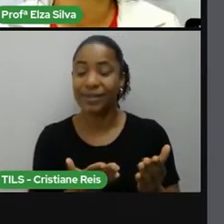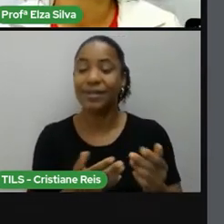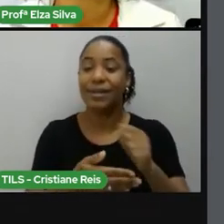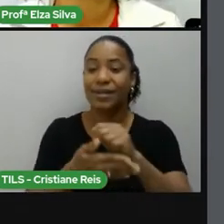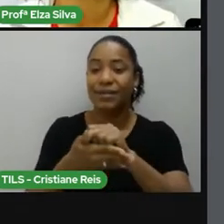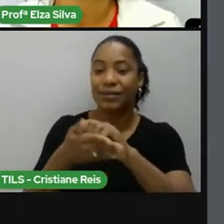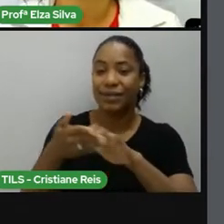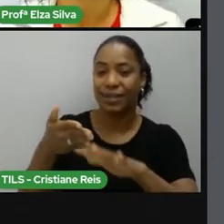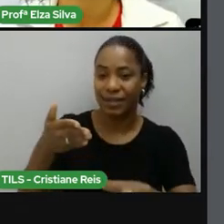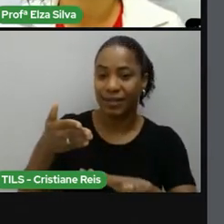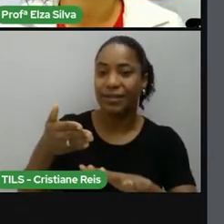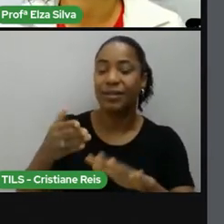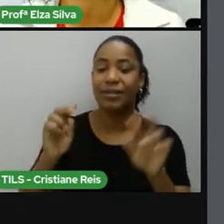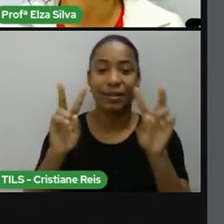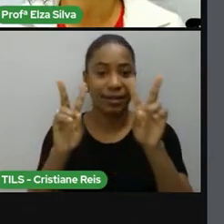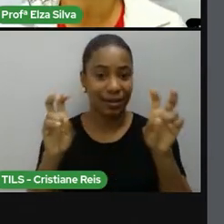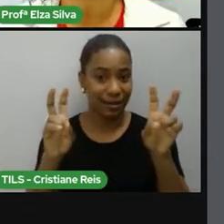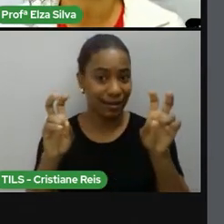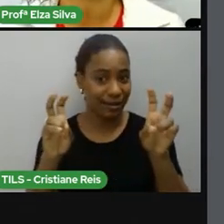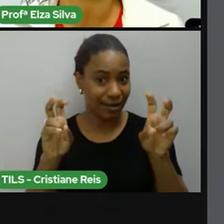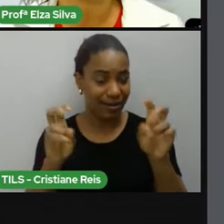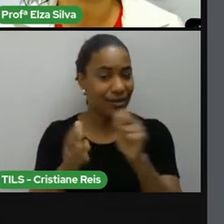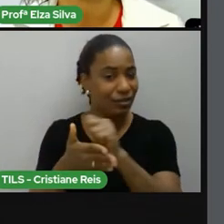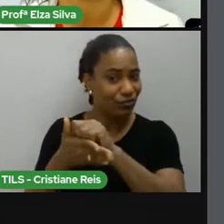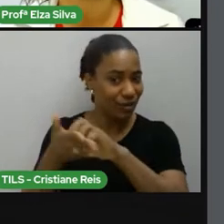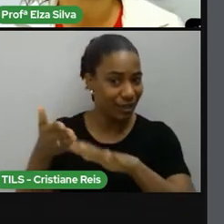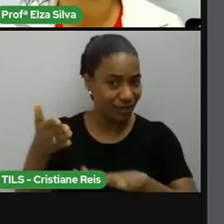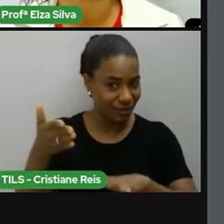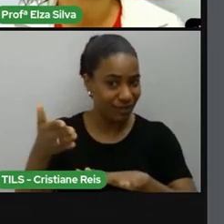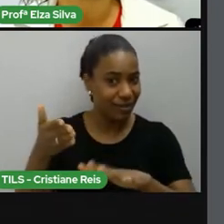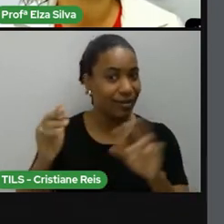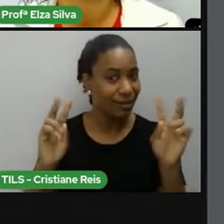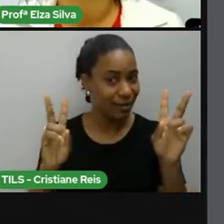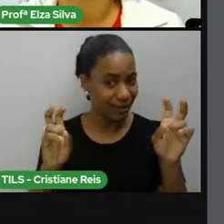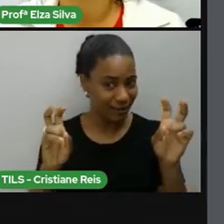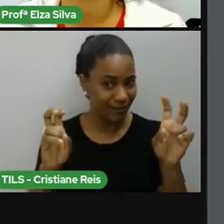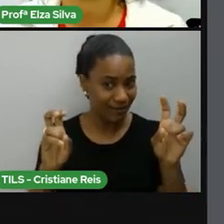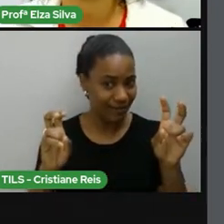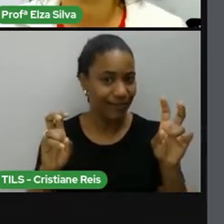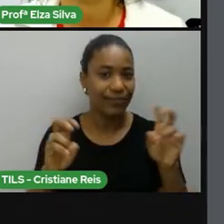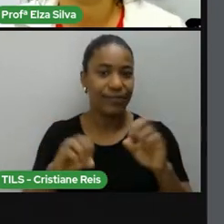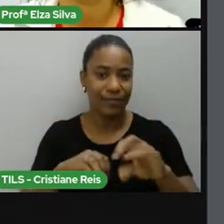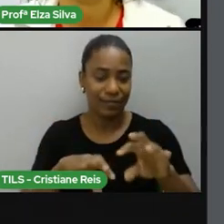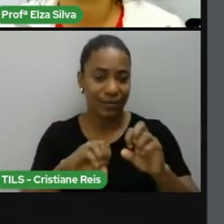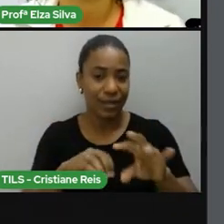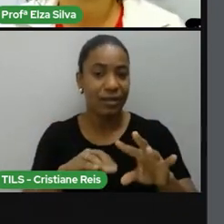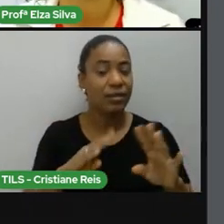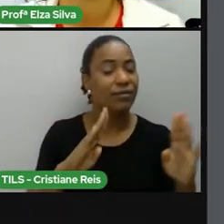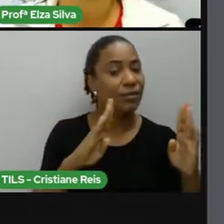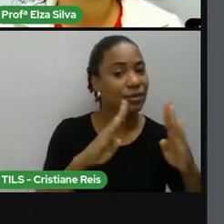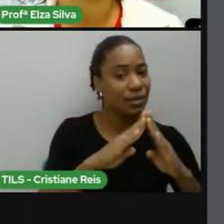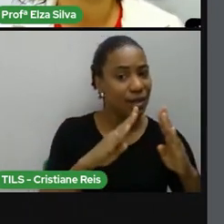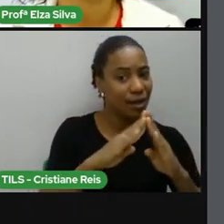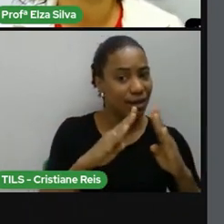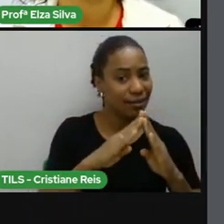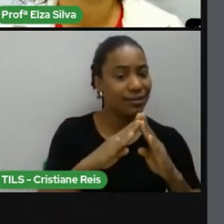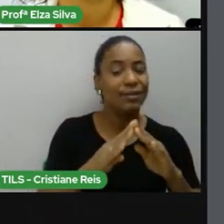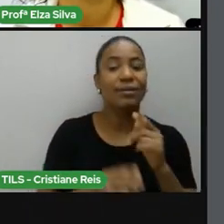aula, coloque o título Class Equestercise. Se for tarefa de casa, homework.